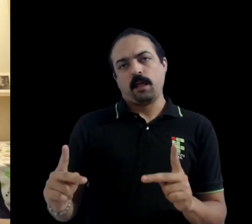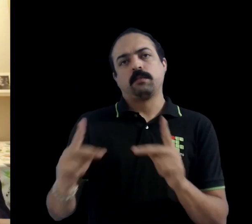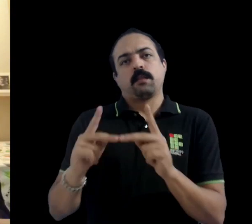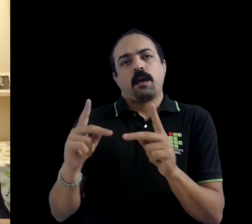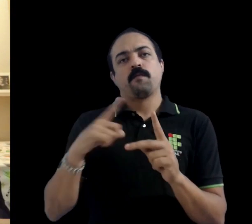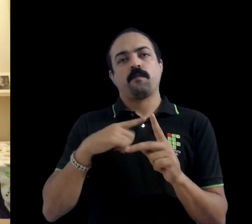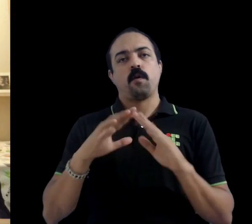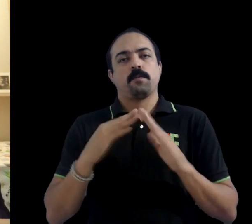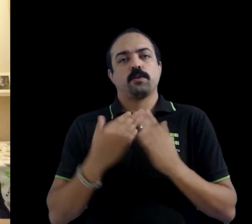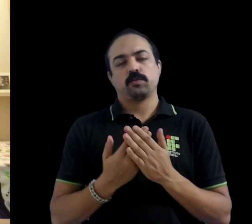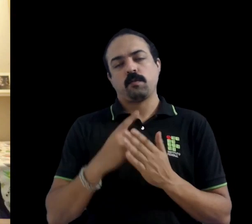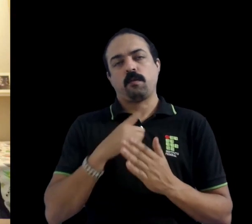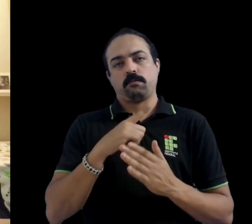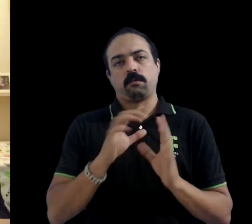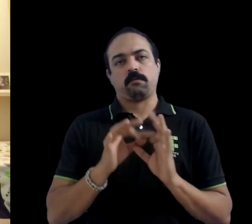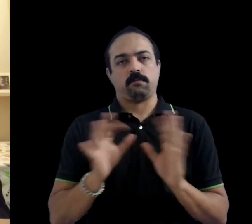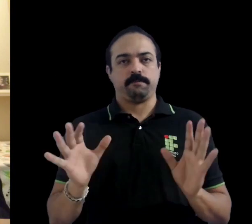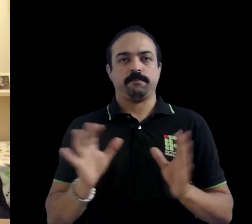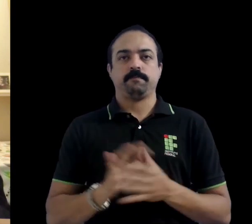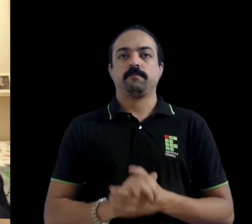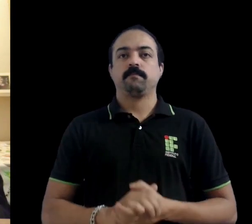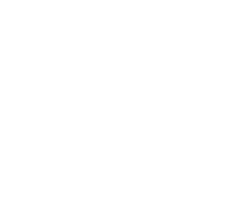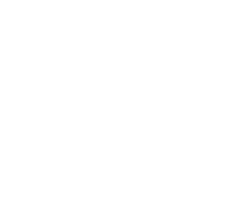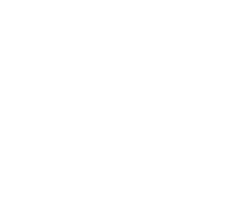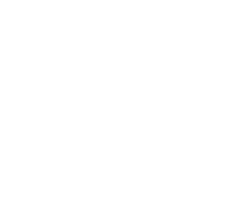plataformas que a escola oferece.